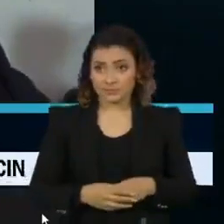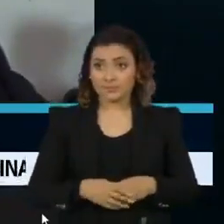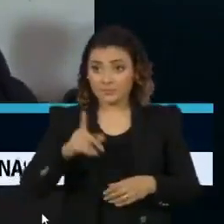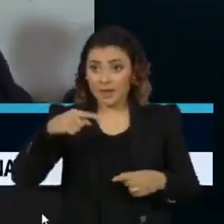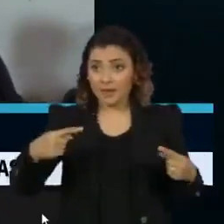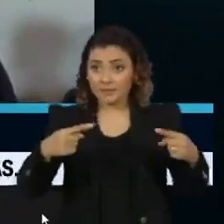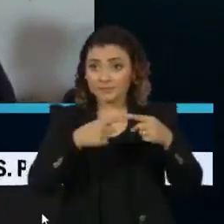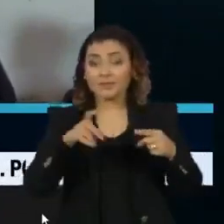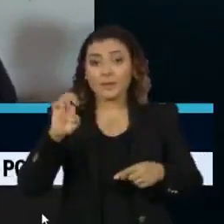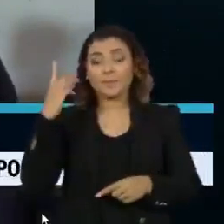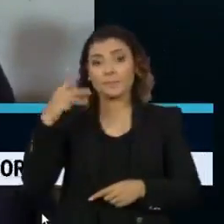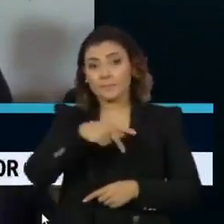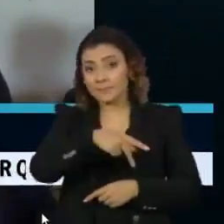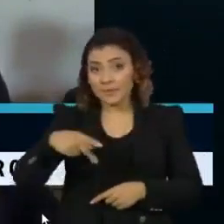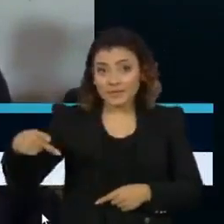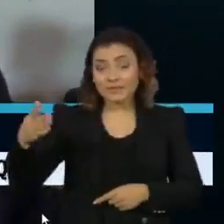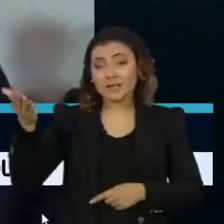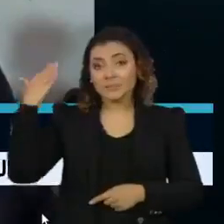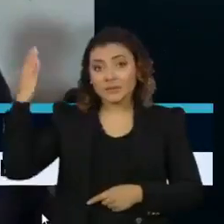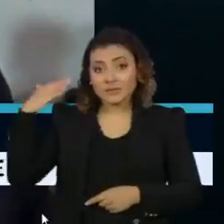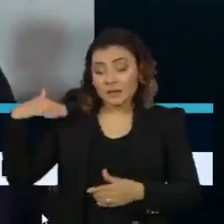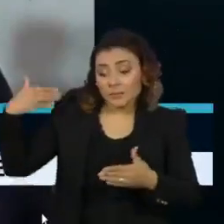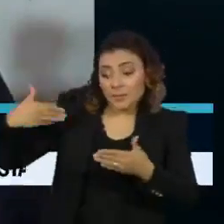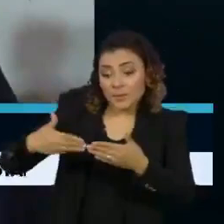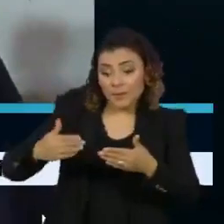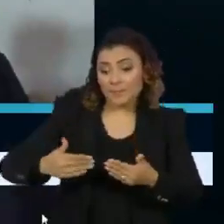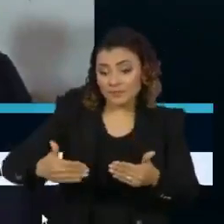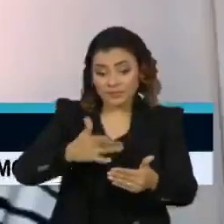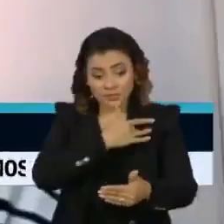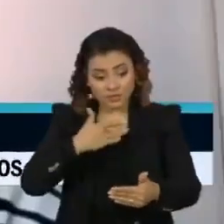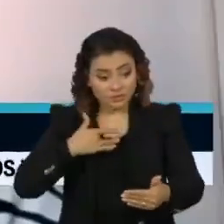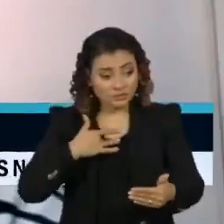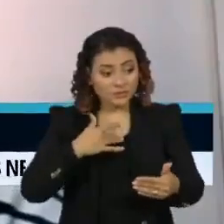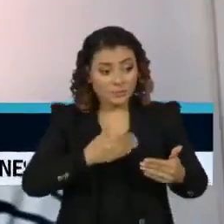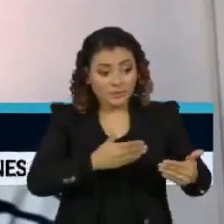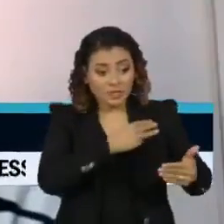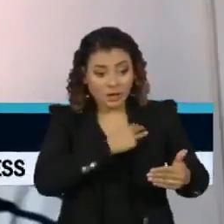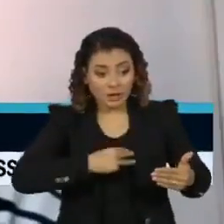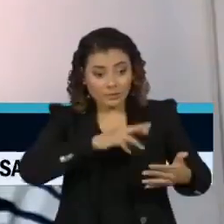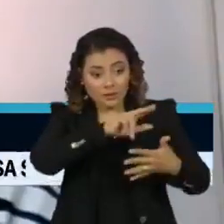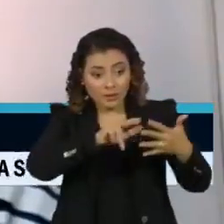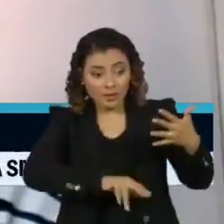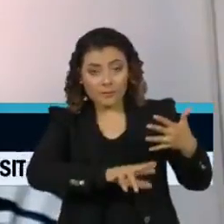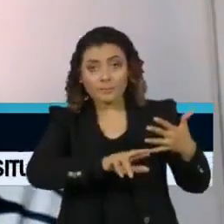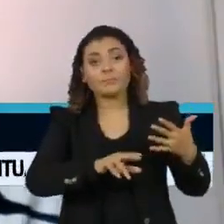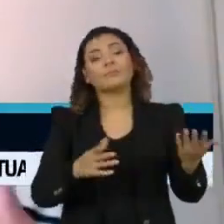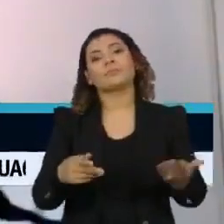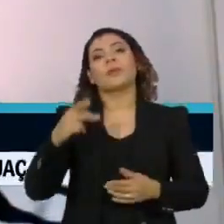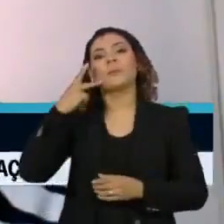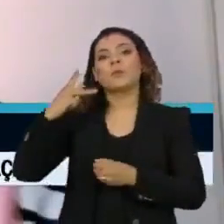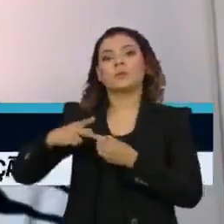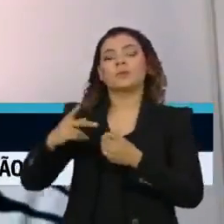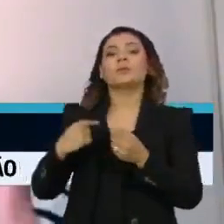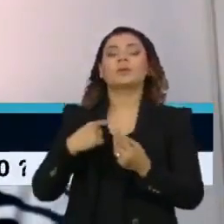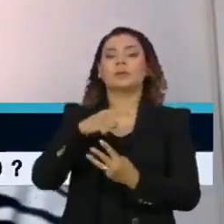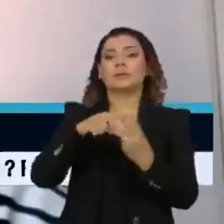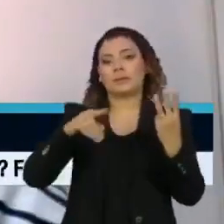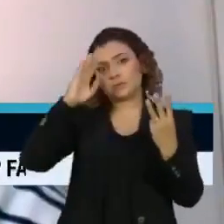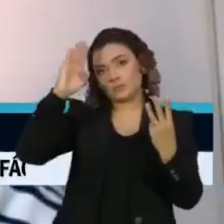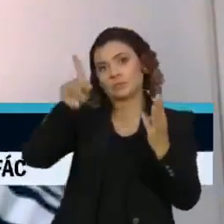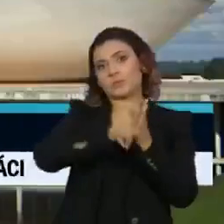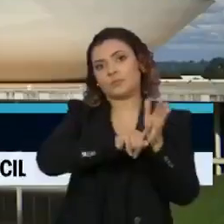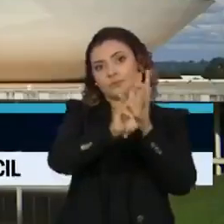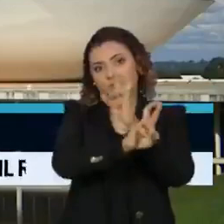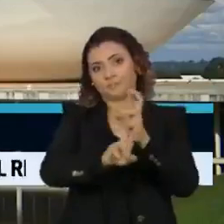ligado às presidências das casas ou não. Então esse é todo o panorama. Para esta procuradora, três pontos precisam ser